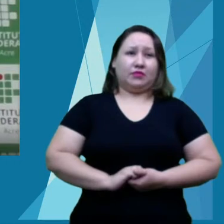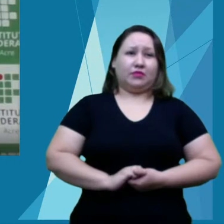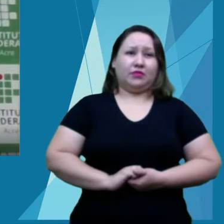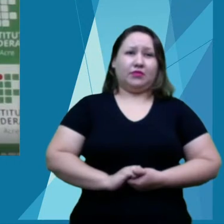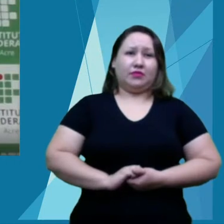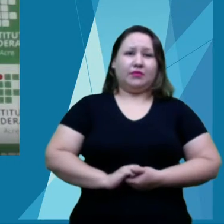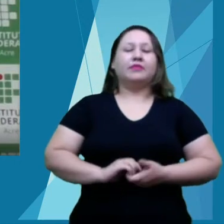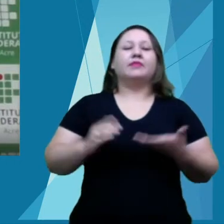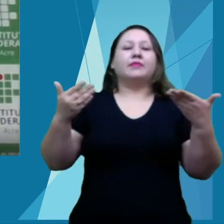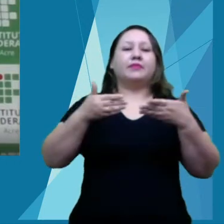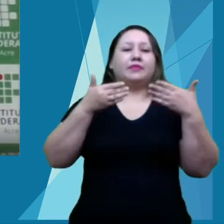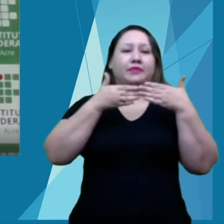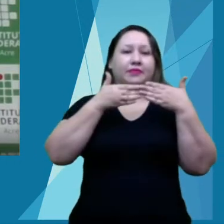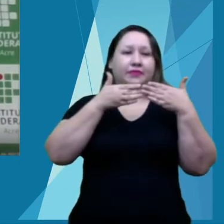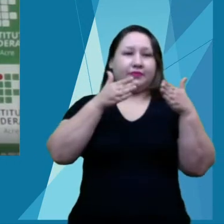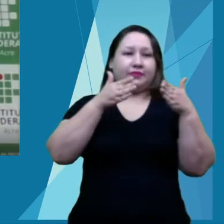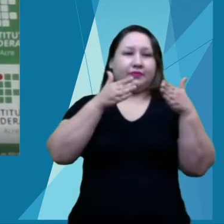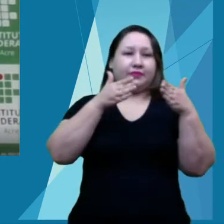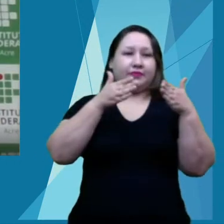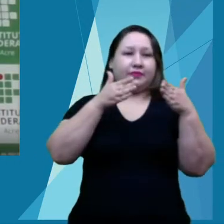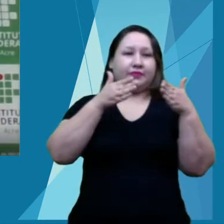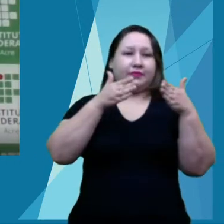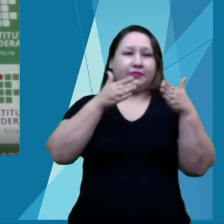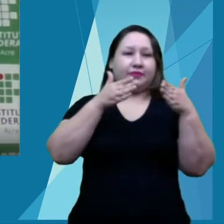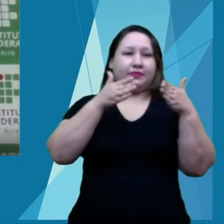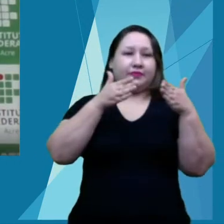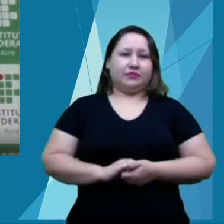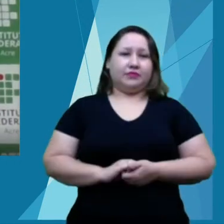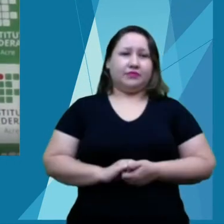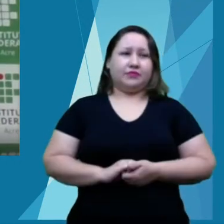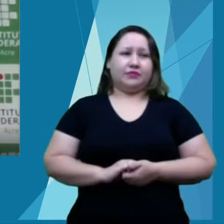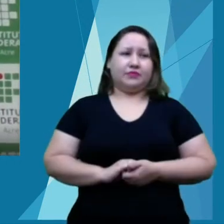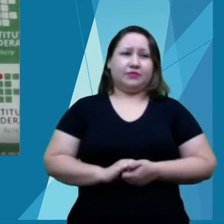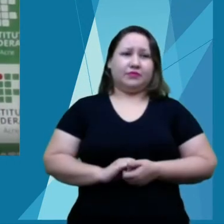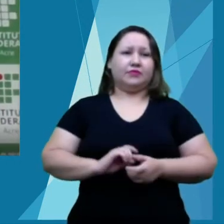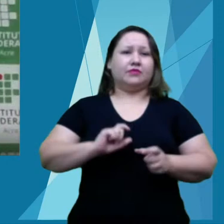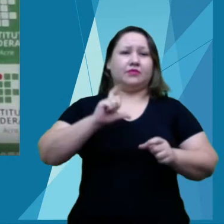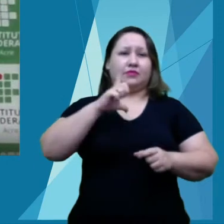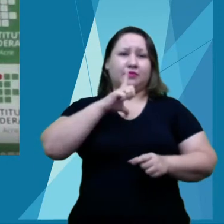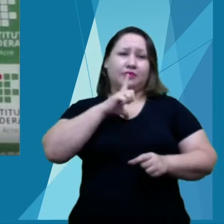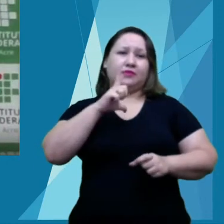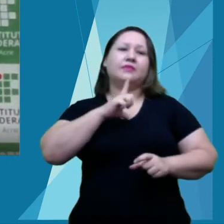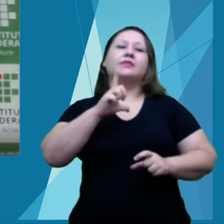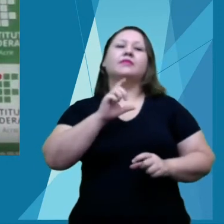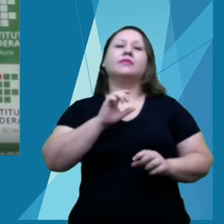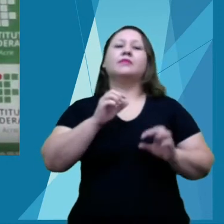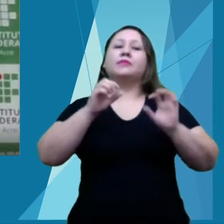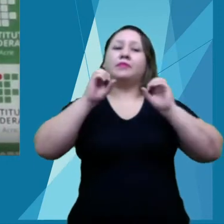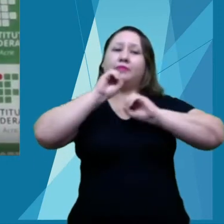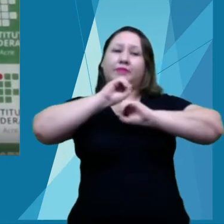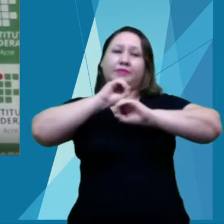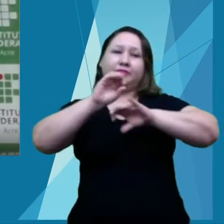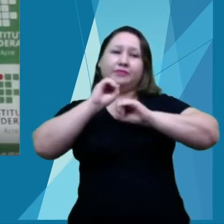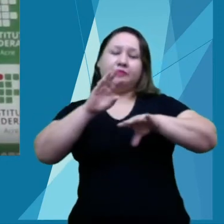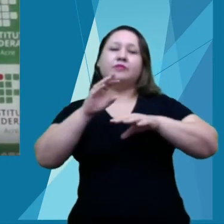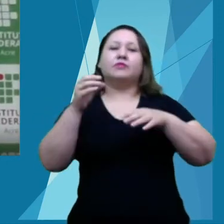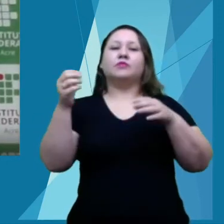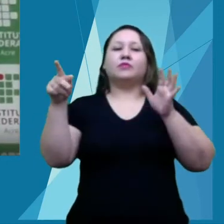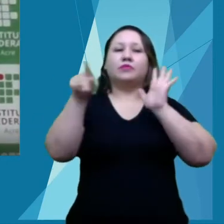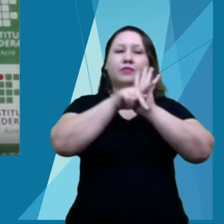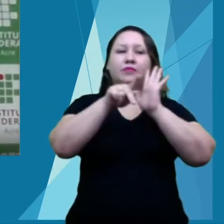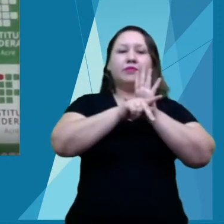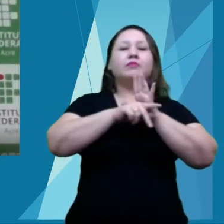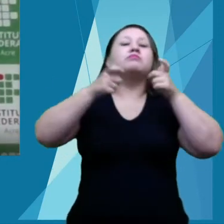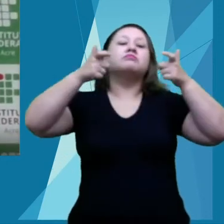abertura Educação ponto quatro e inovação e criatividade na era digital através da plataforma